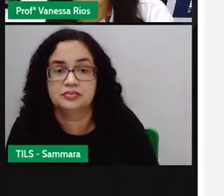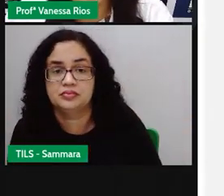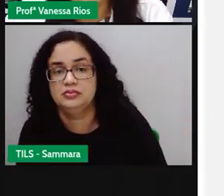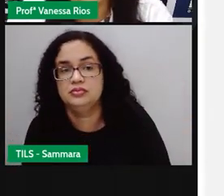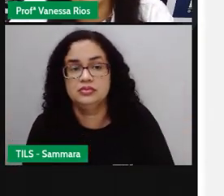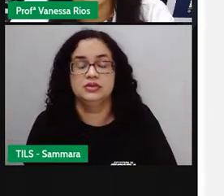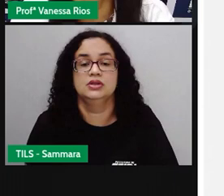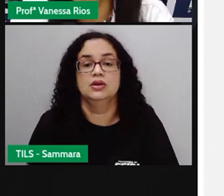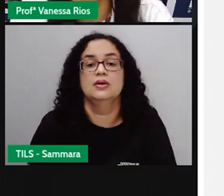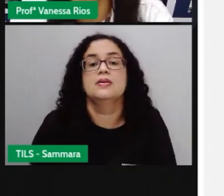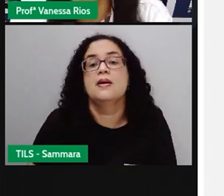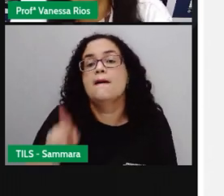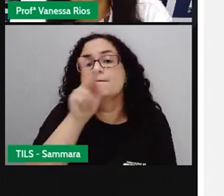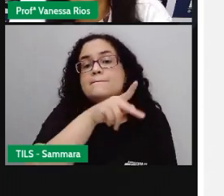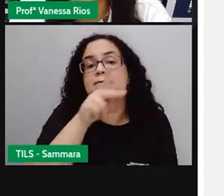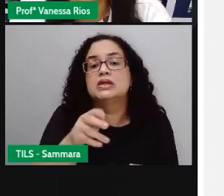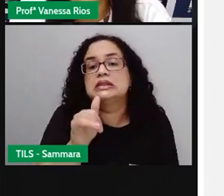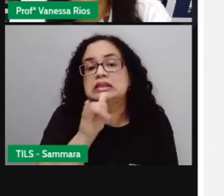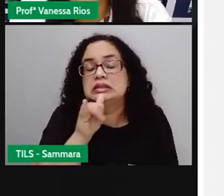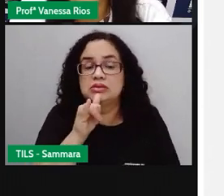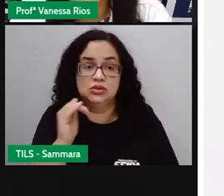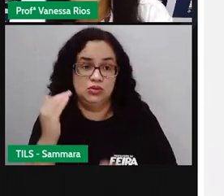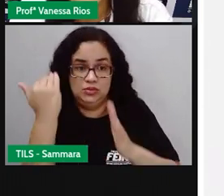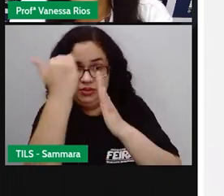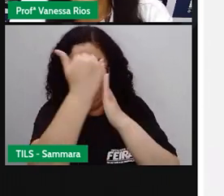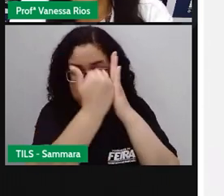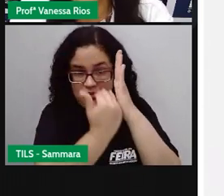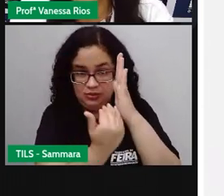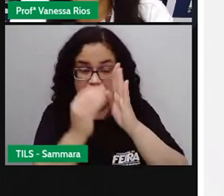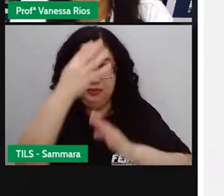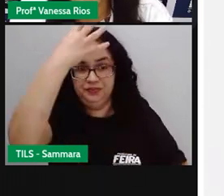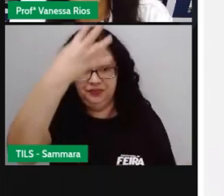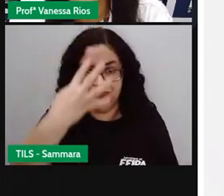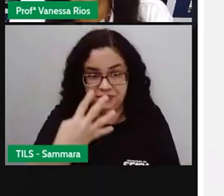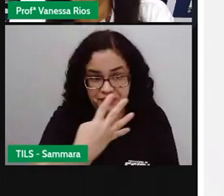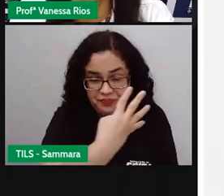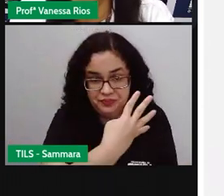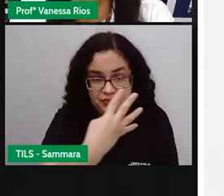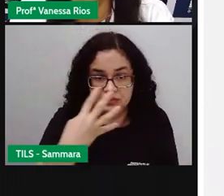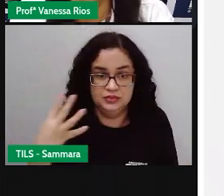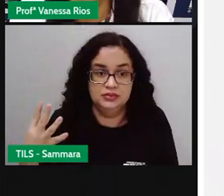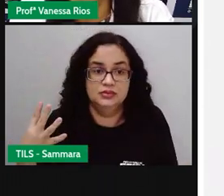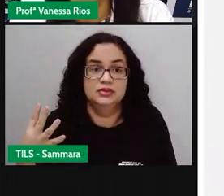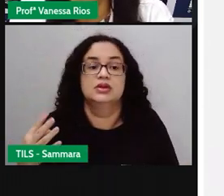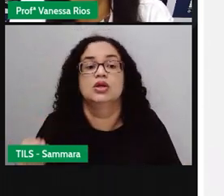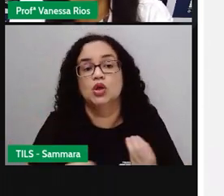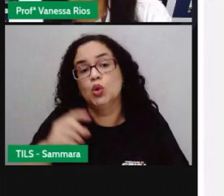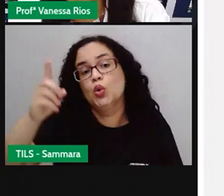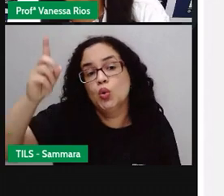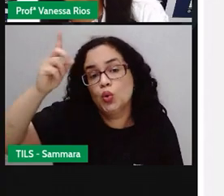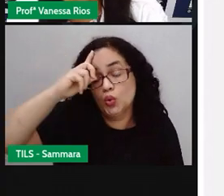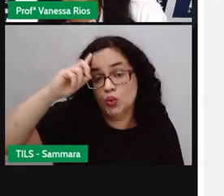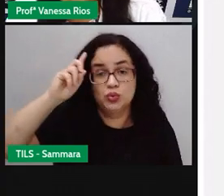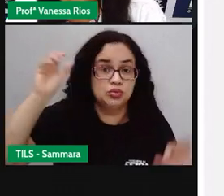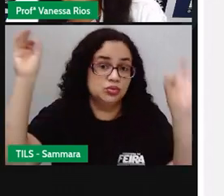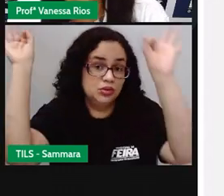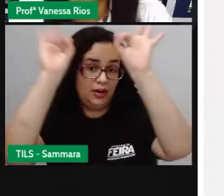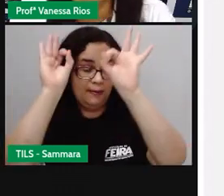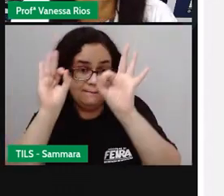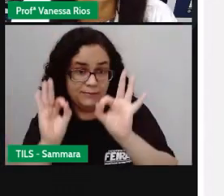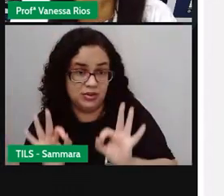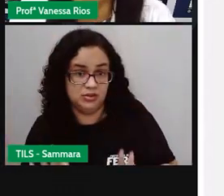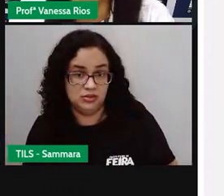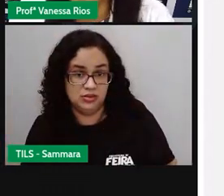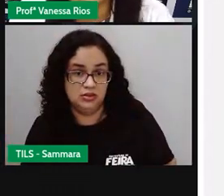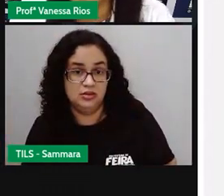E aí a Pró colocou como sugestão essa tabelinha. Essa é uma forma de fazer a rotina planejada, né?